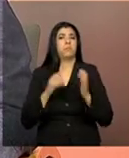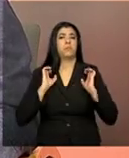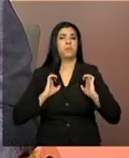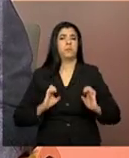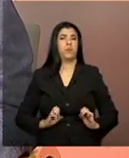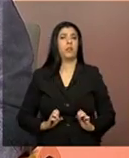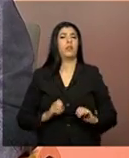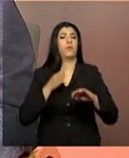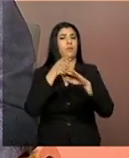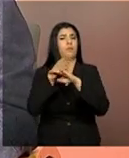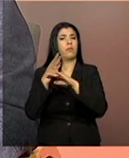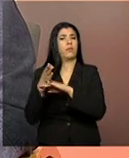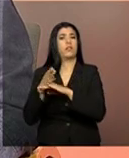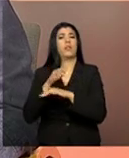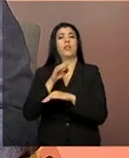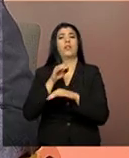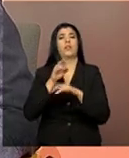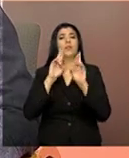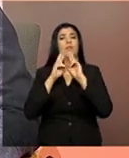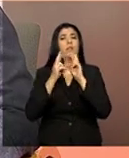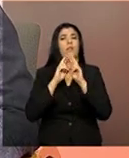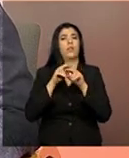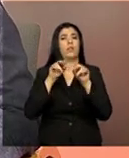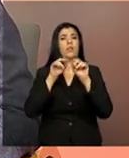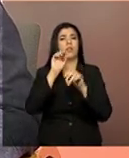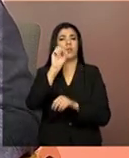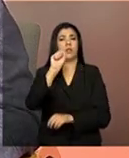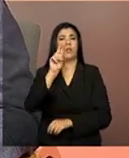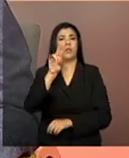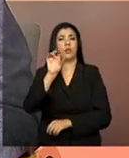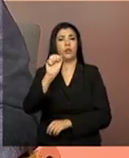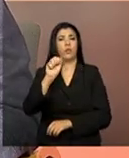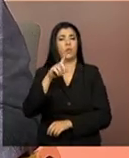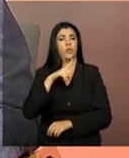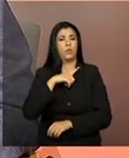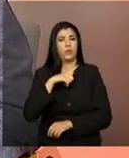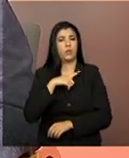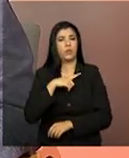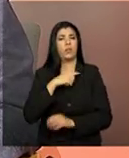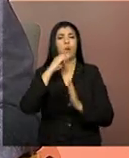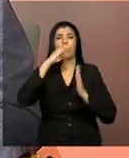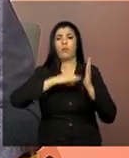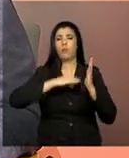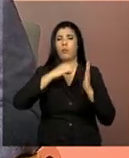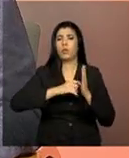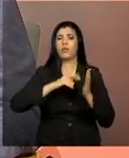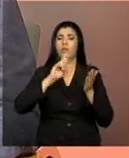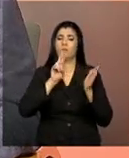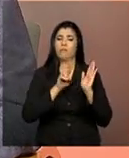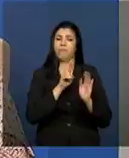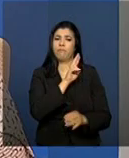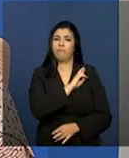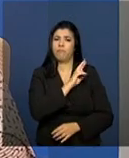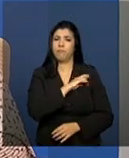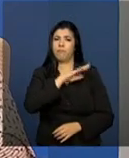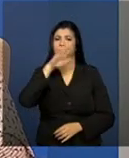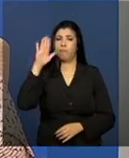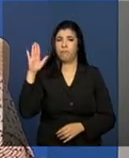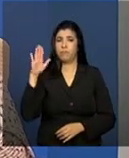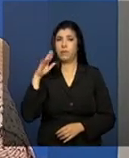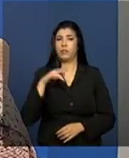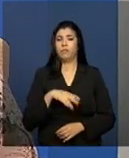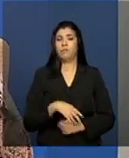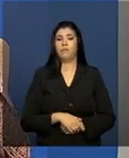aos sistemas da rede suas? Há algum documento em que elas se comprometam com o sigilo das informações? Sim,